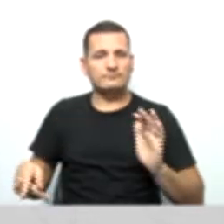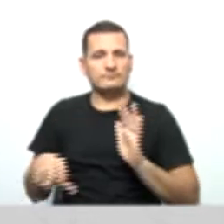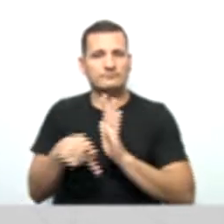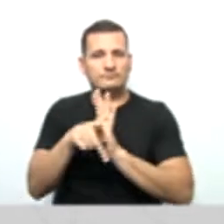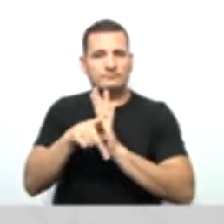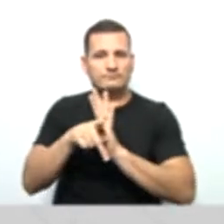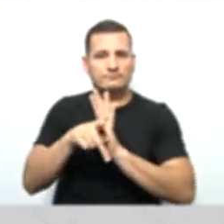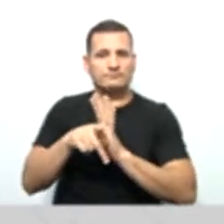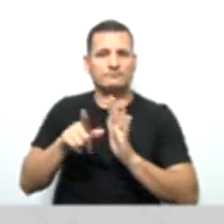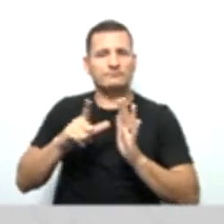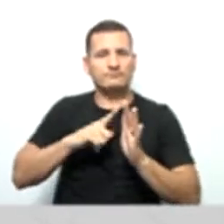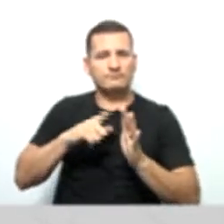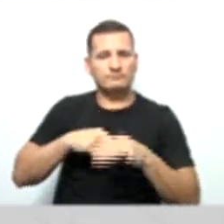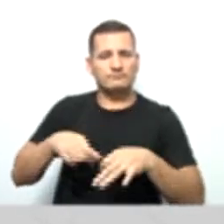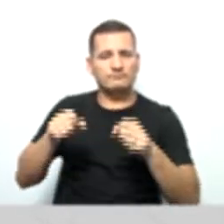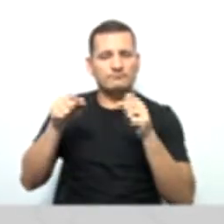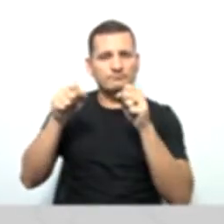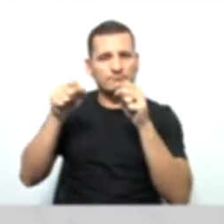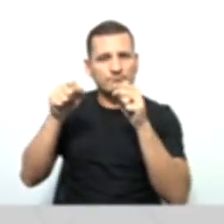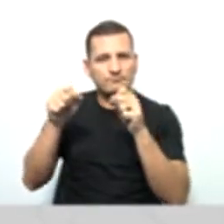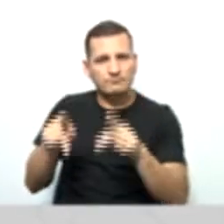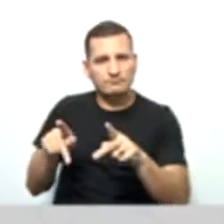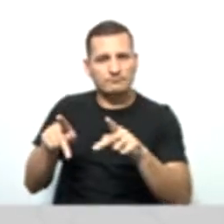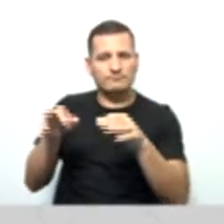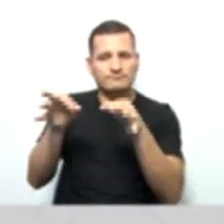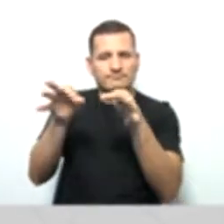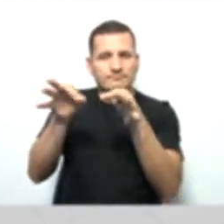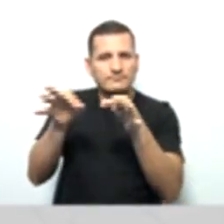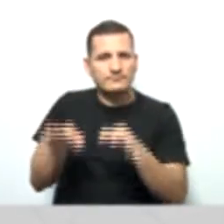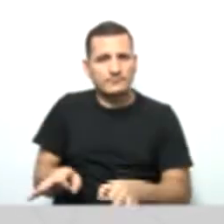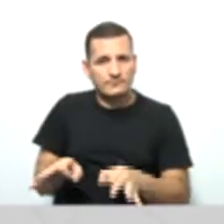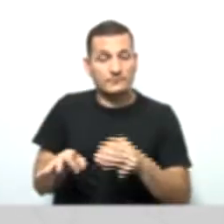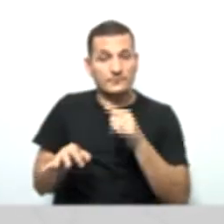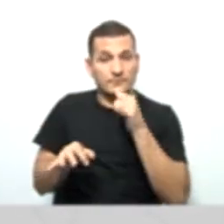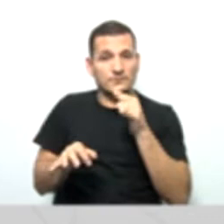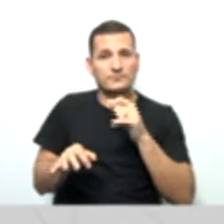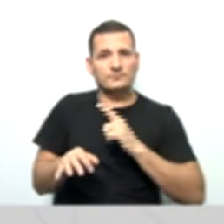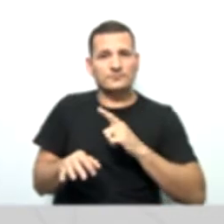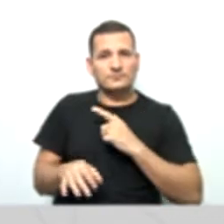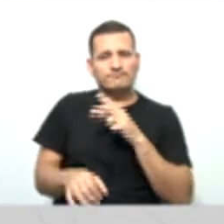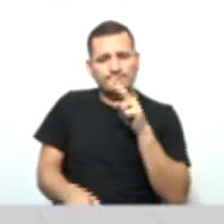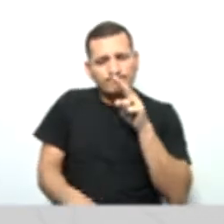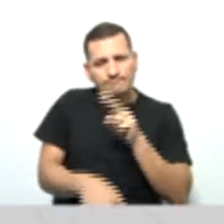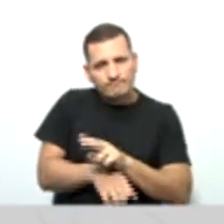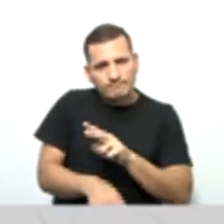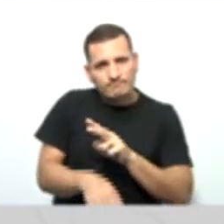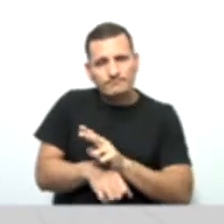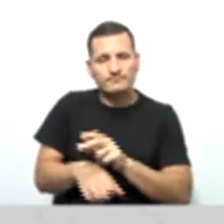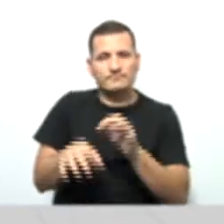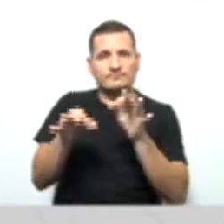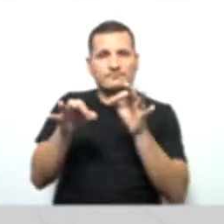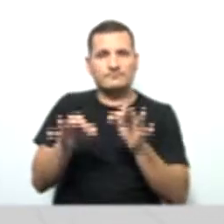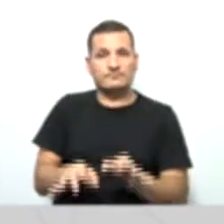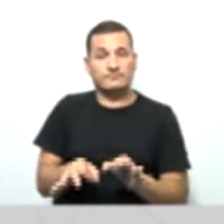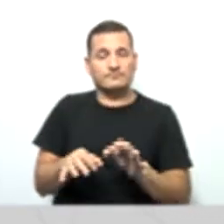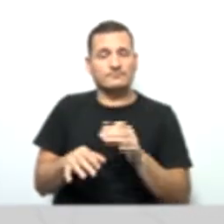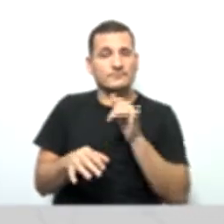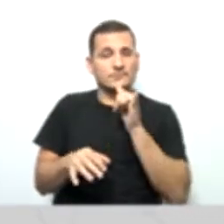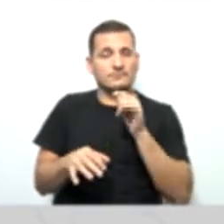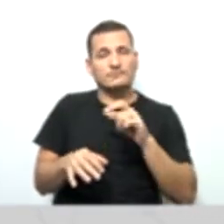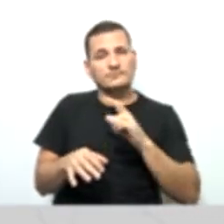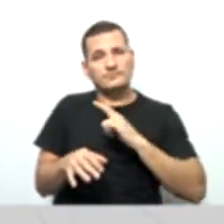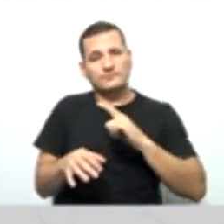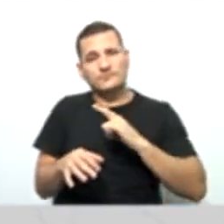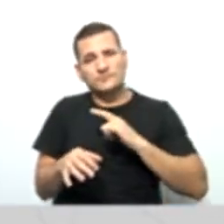onde deveria estar, se ele está sendo cuidado da forma como deveria, se existe alguma